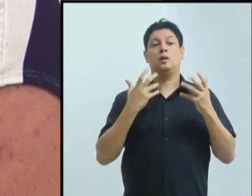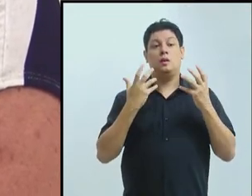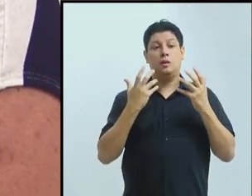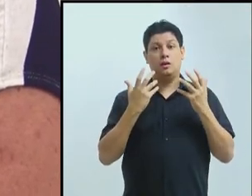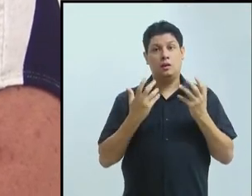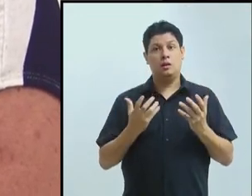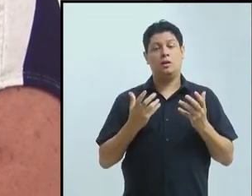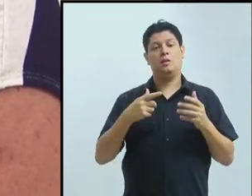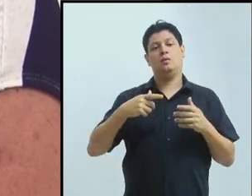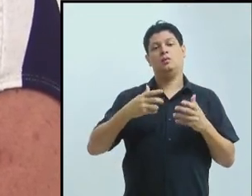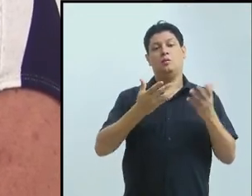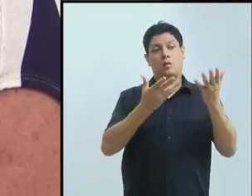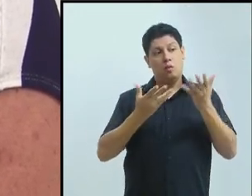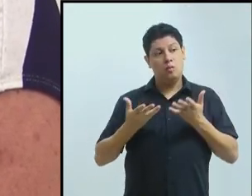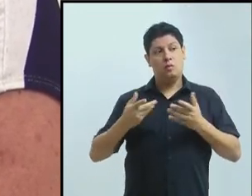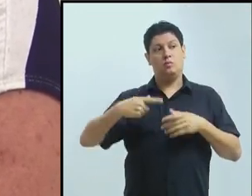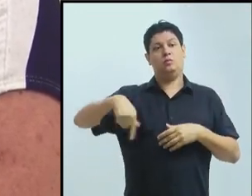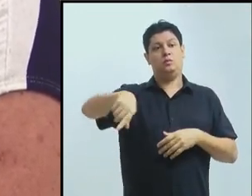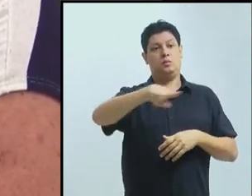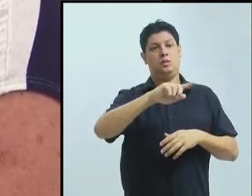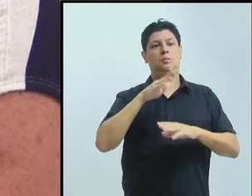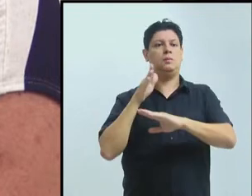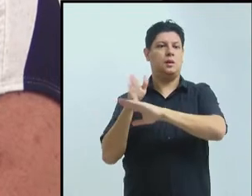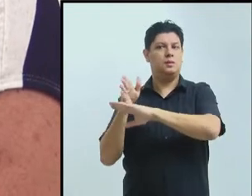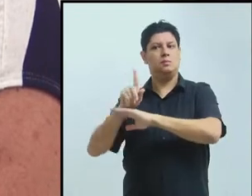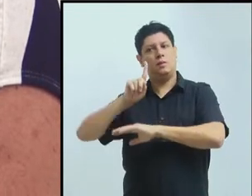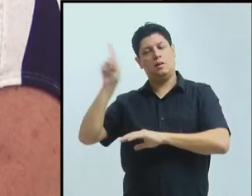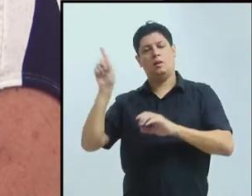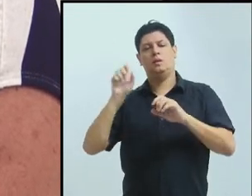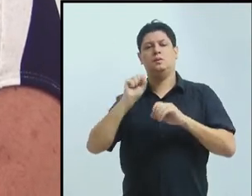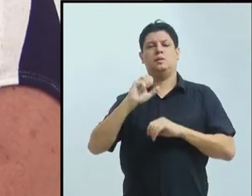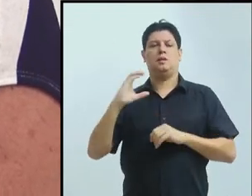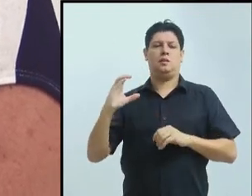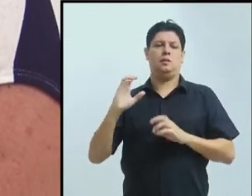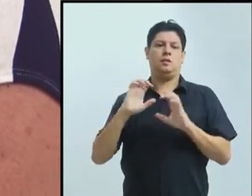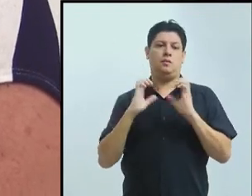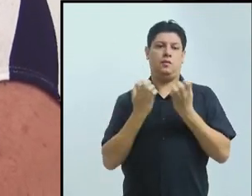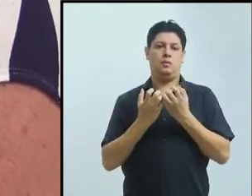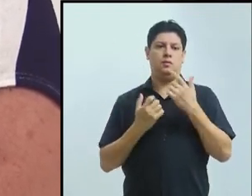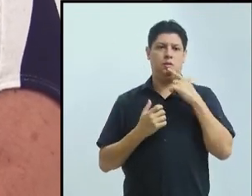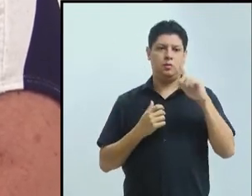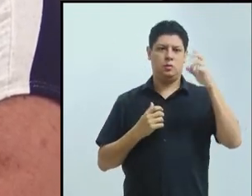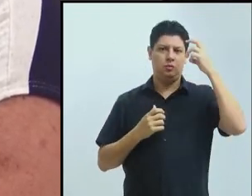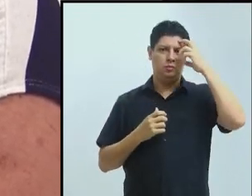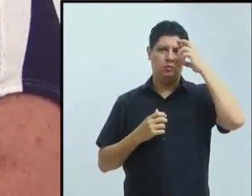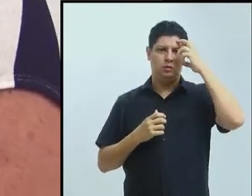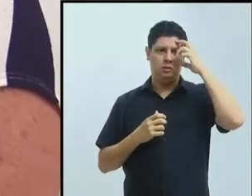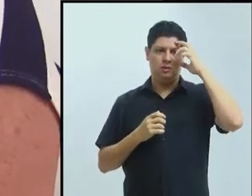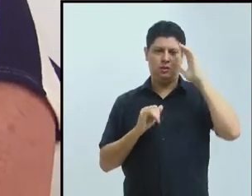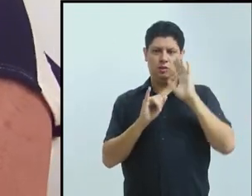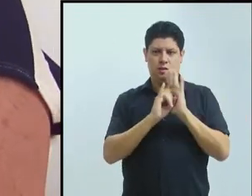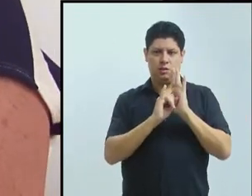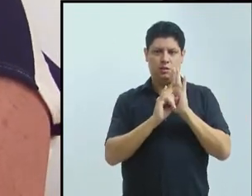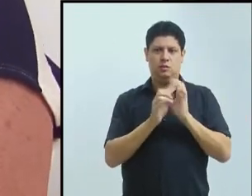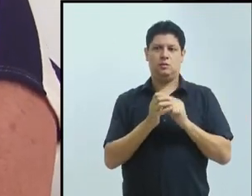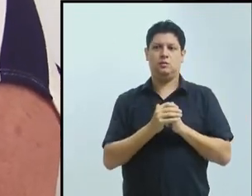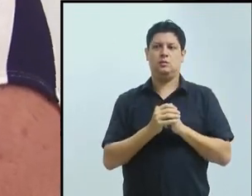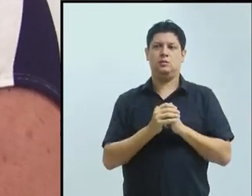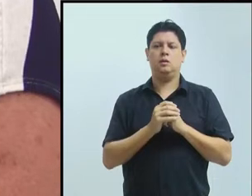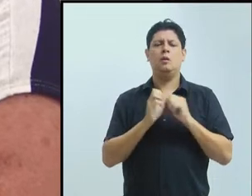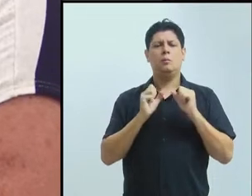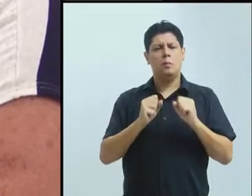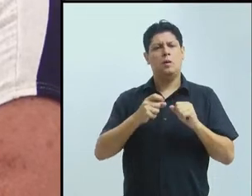porque, quem sabe, vocês não encontram um braço para fazer um pós-doc